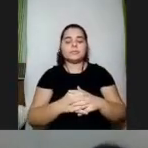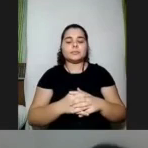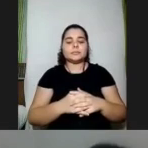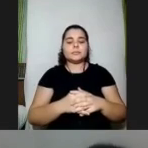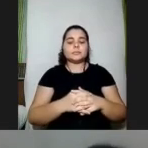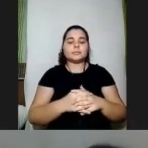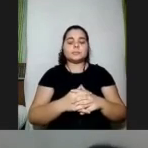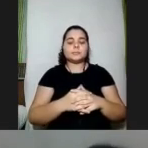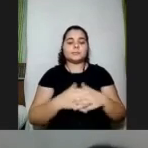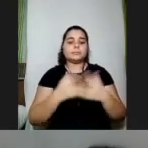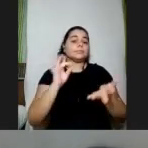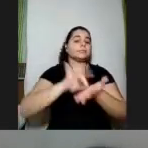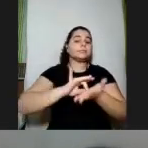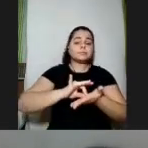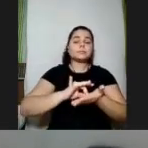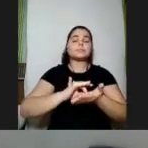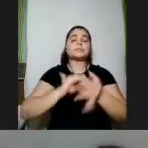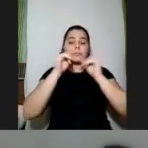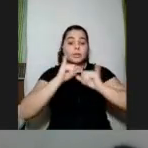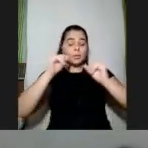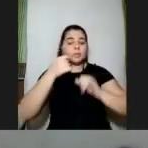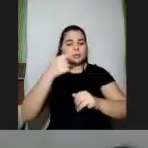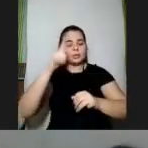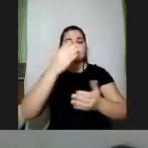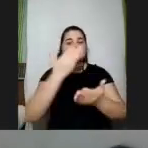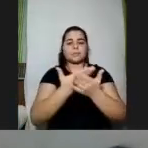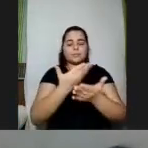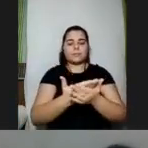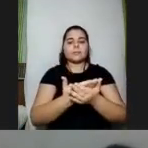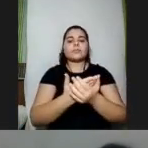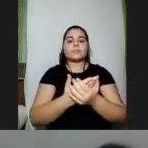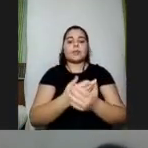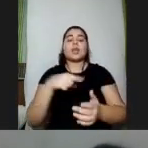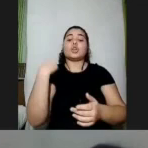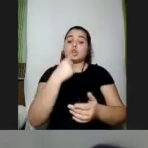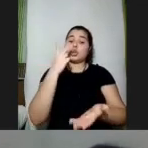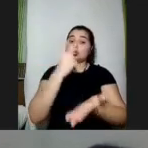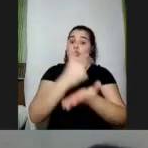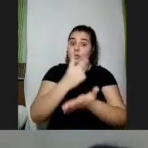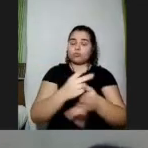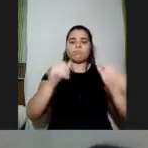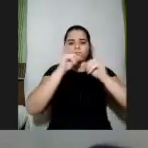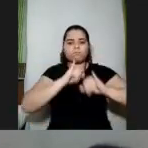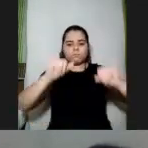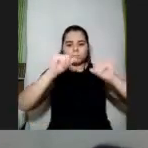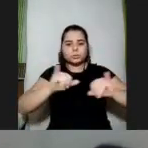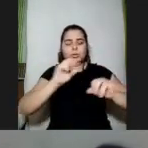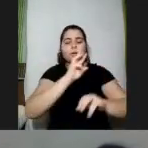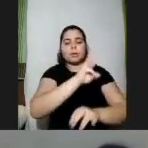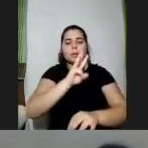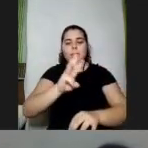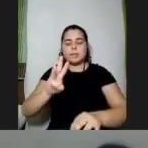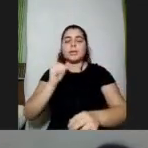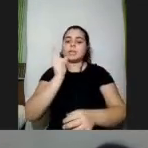é na verdade os informes da próxima aula é basicamente que a gente vai continuar divulgando o link da mesma forma